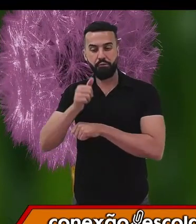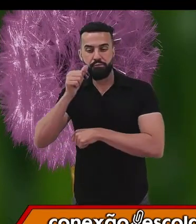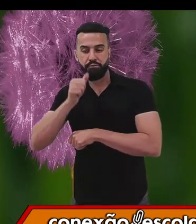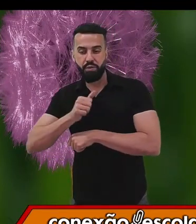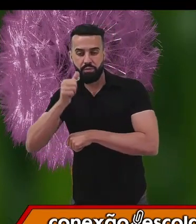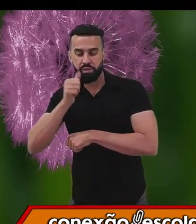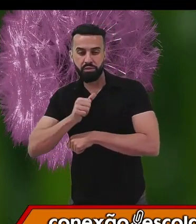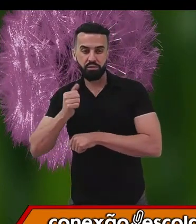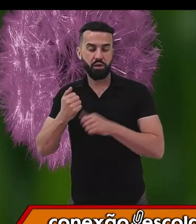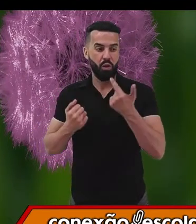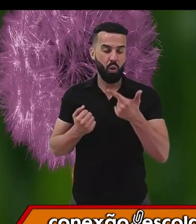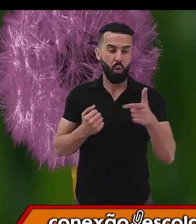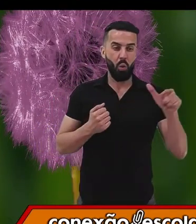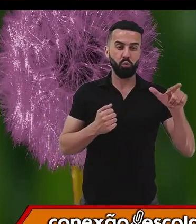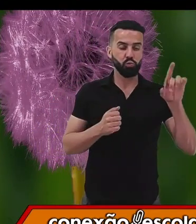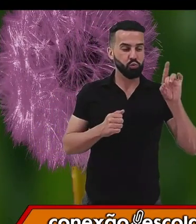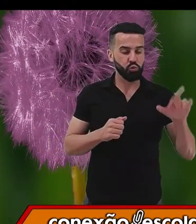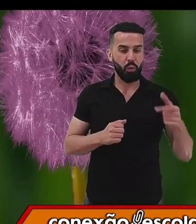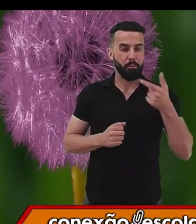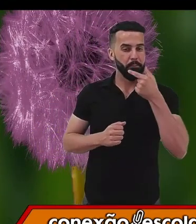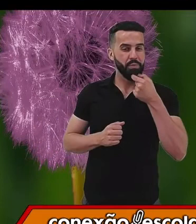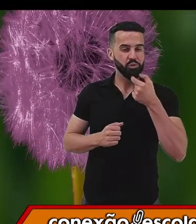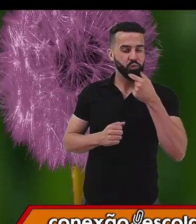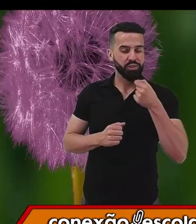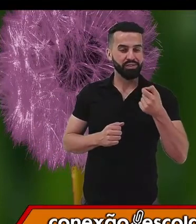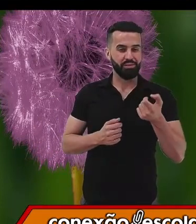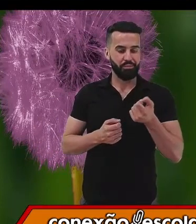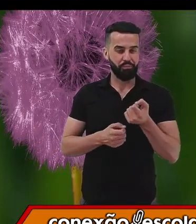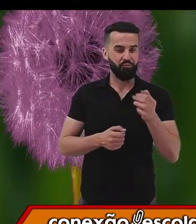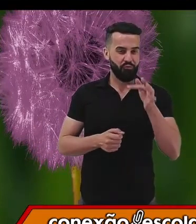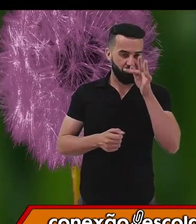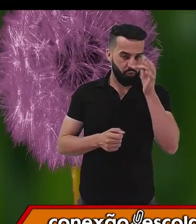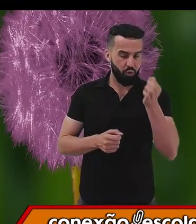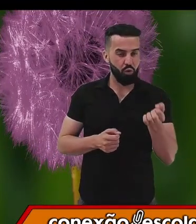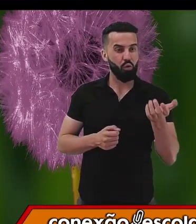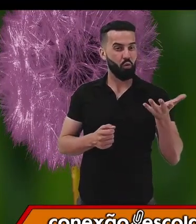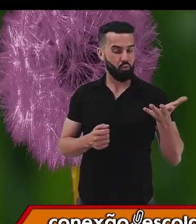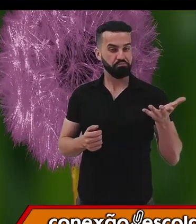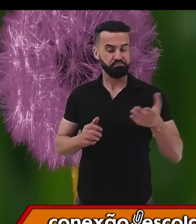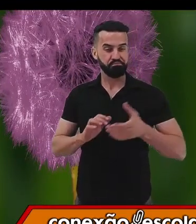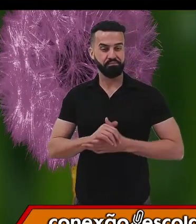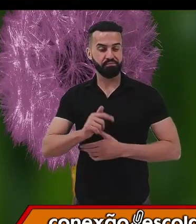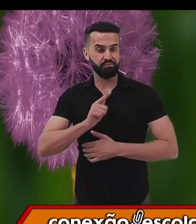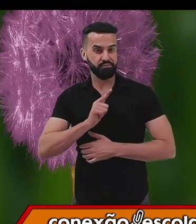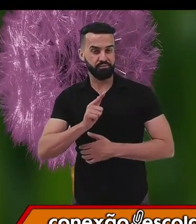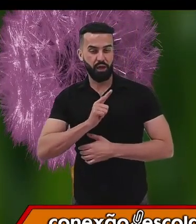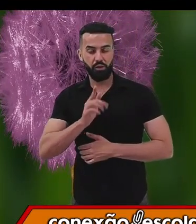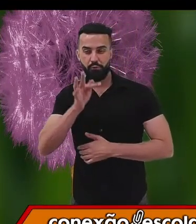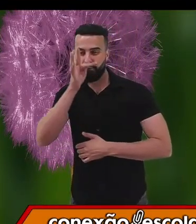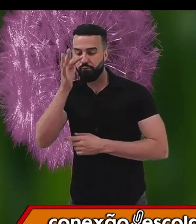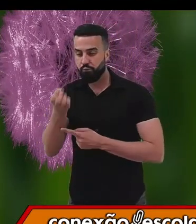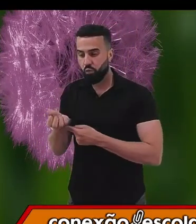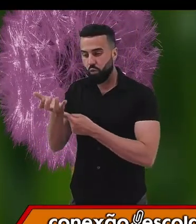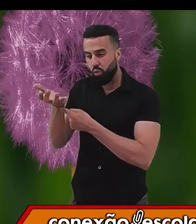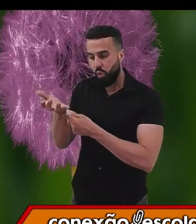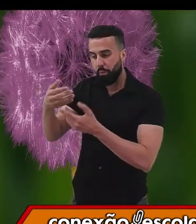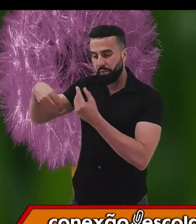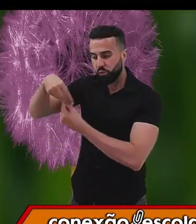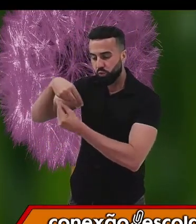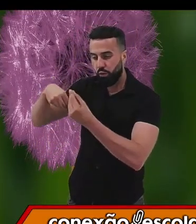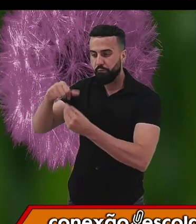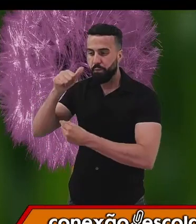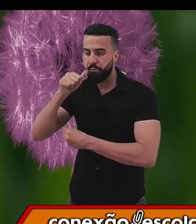indivíduo com plantas masculinas. Um único indivíduo pode ter flores masculinas e femininas.